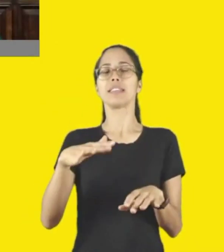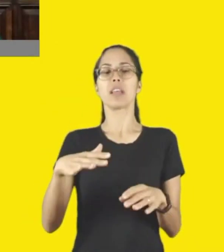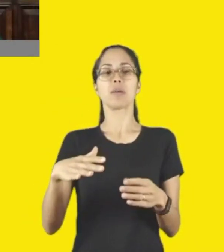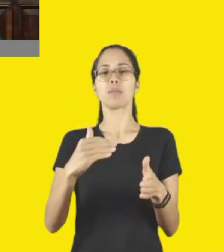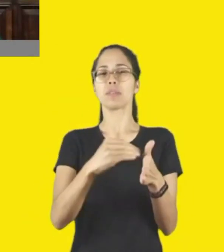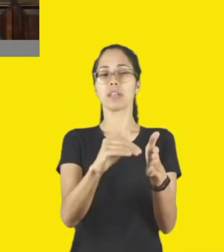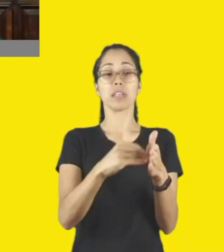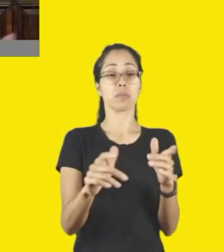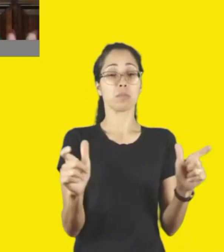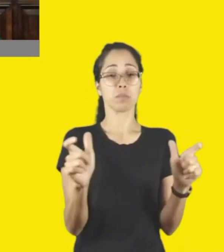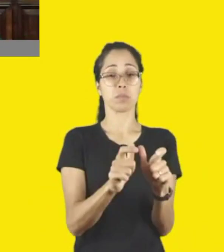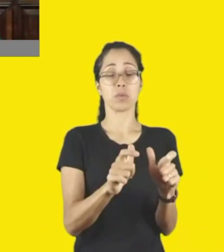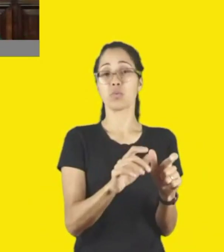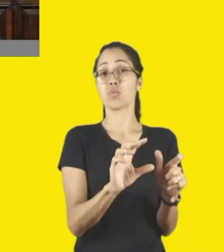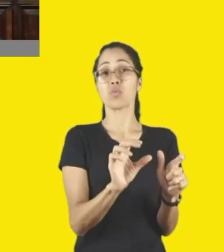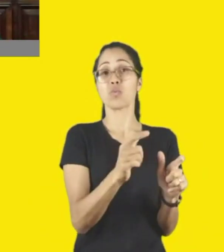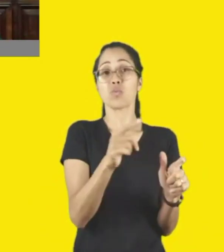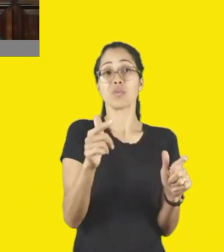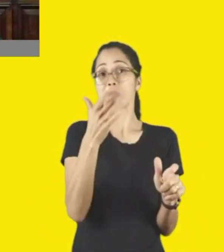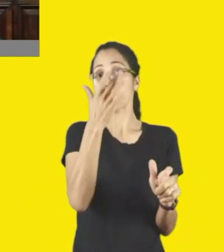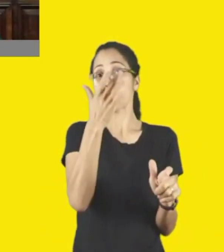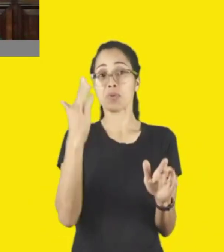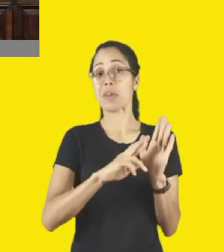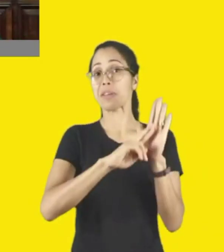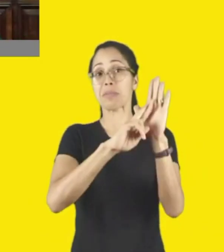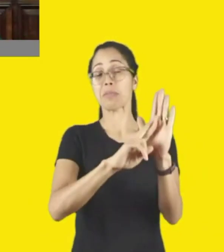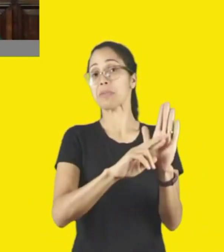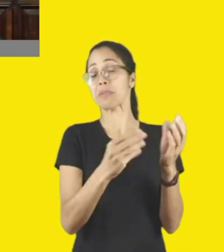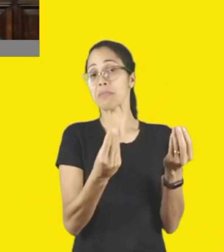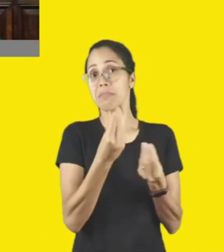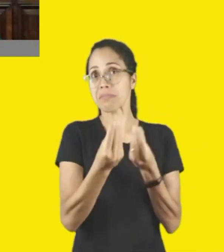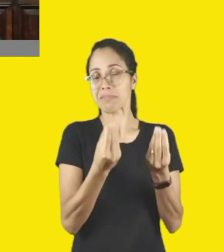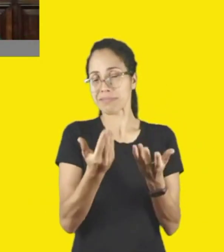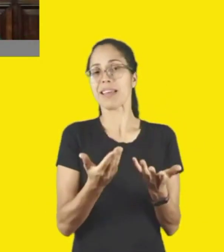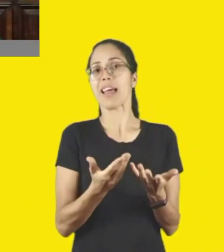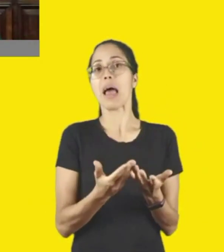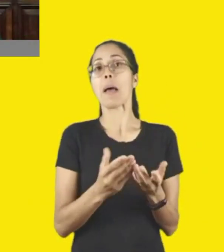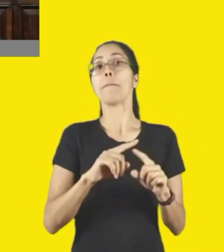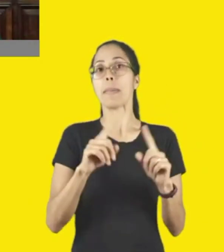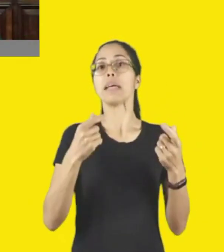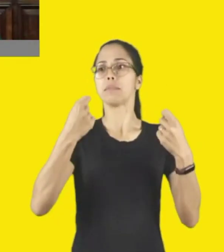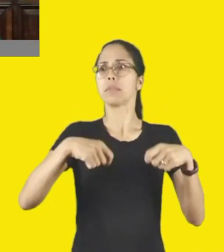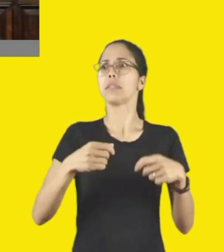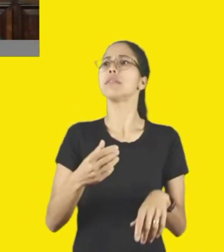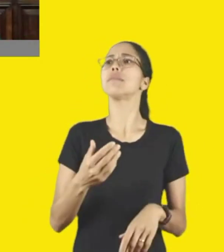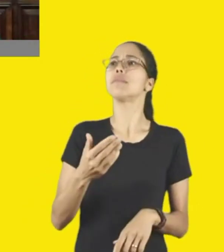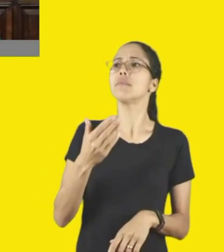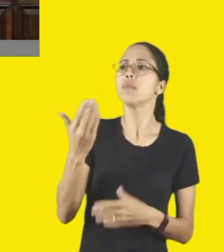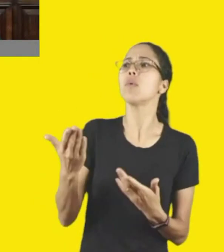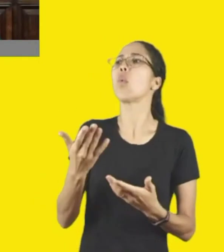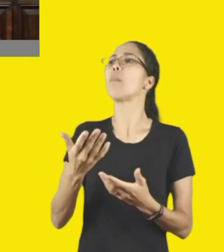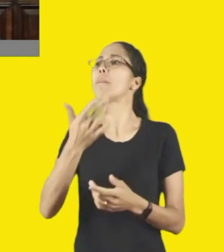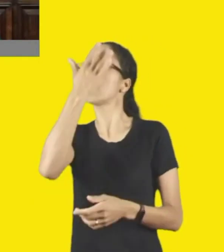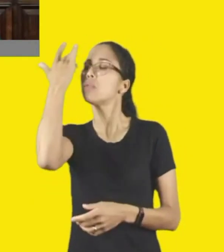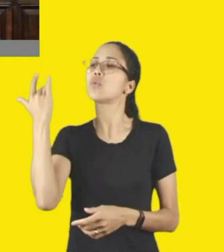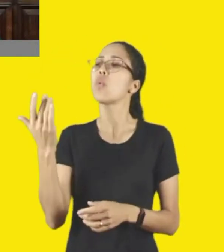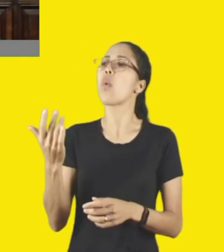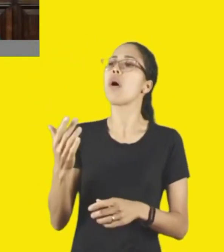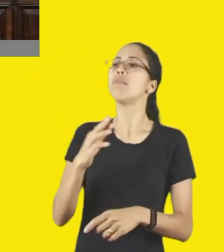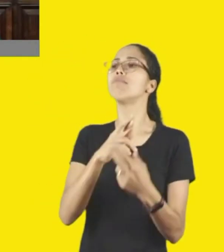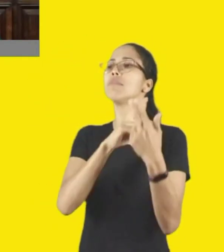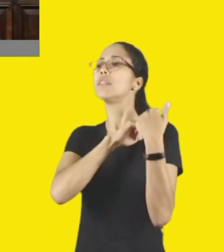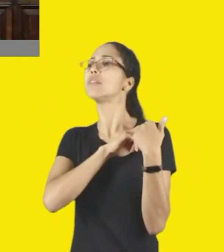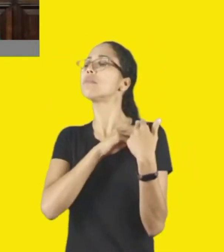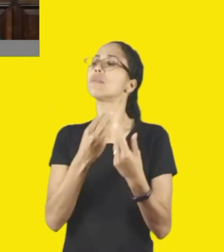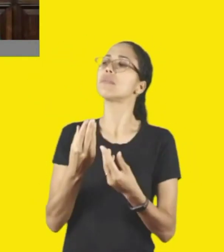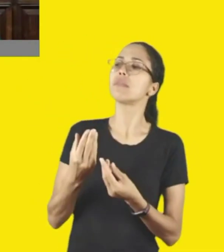Eu falei que agora nem isso eu vou brigar, o que eu quero apenas é ter com quem falar, porque o importante é a gente poder se conectar com